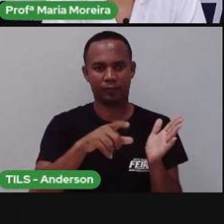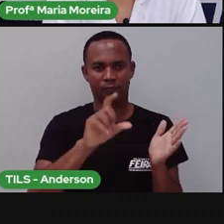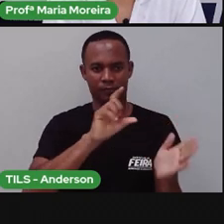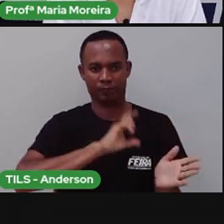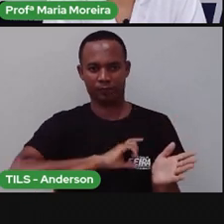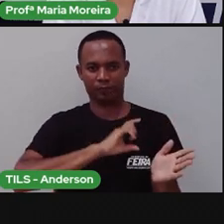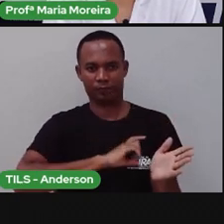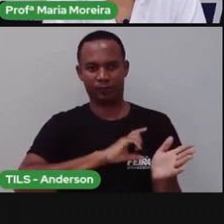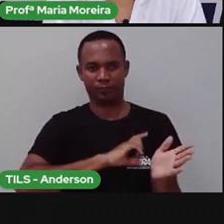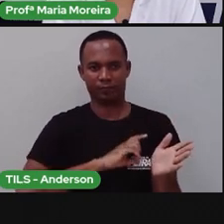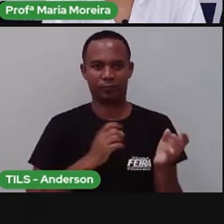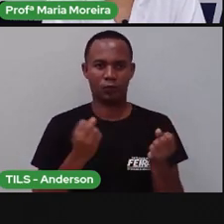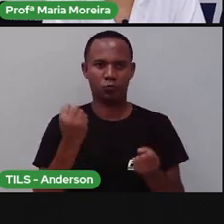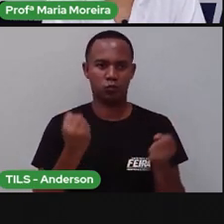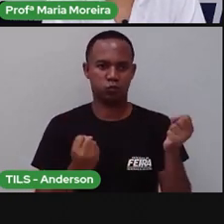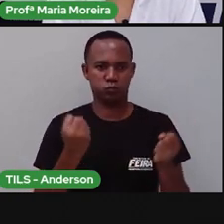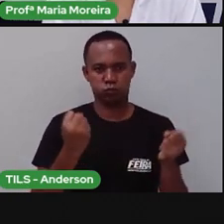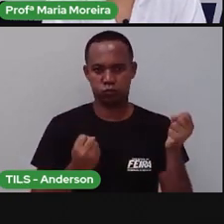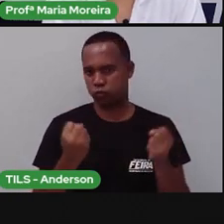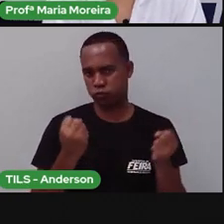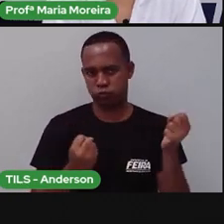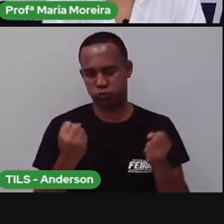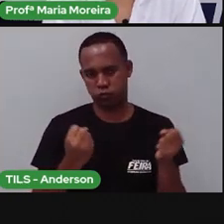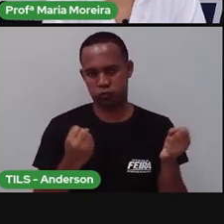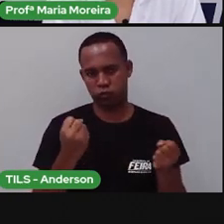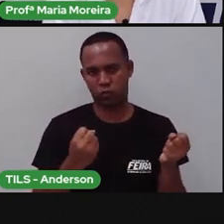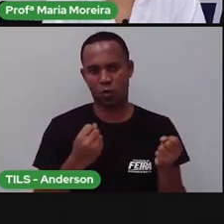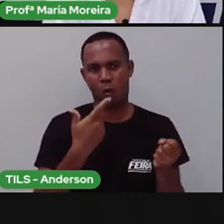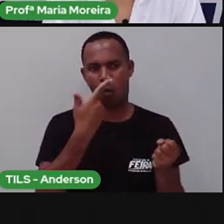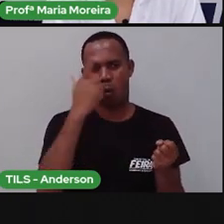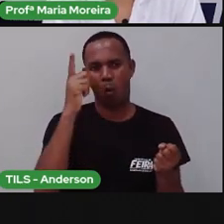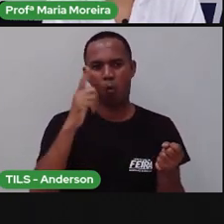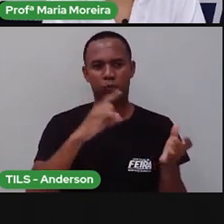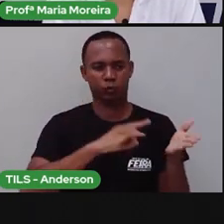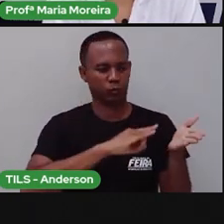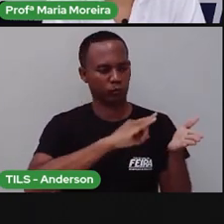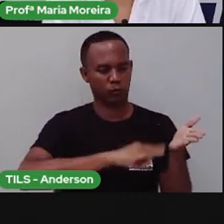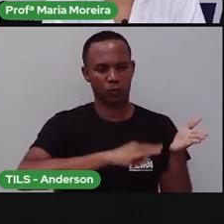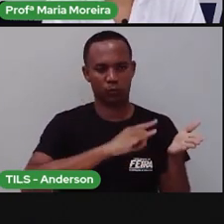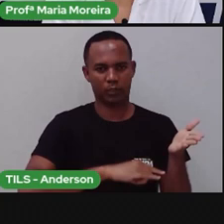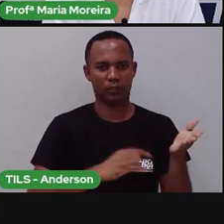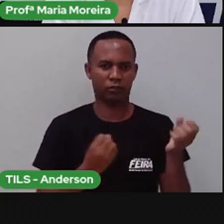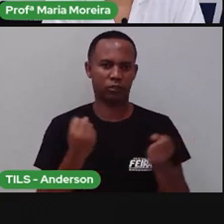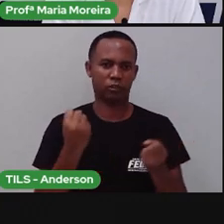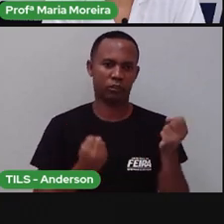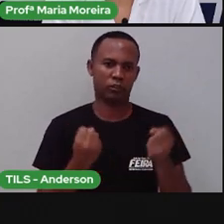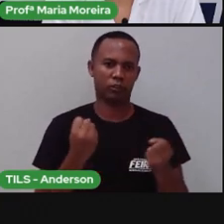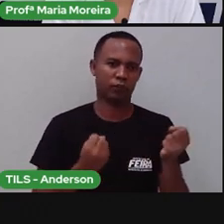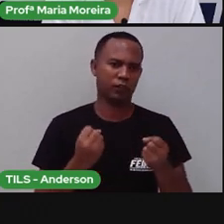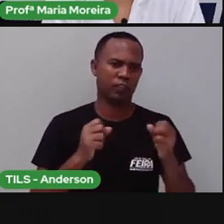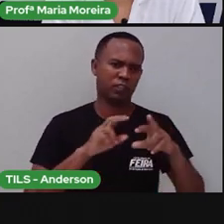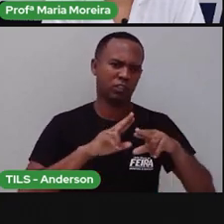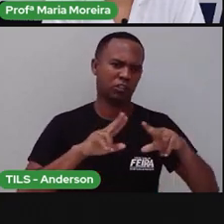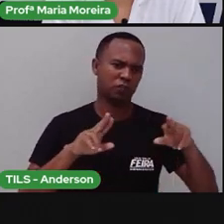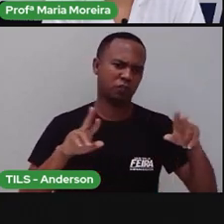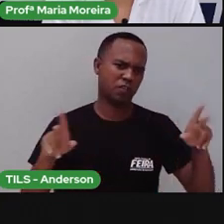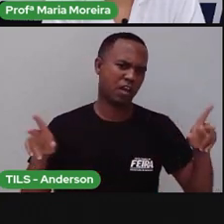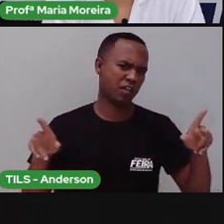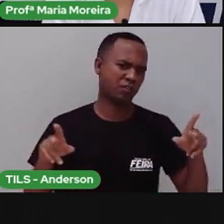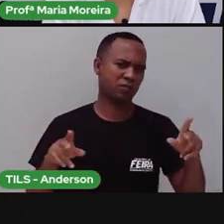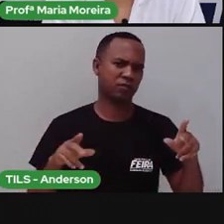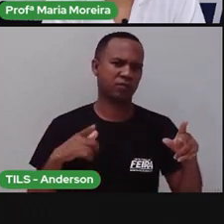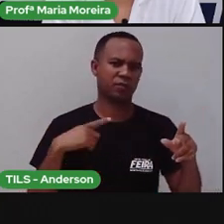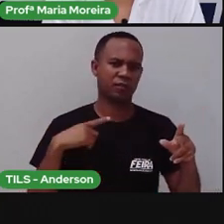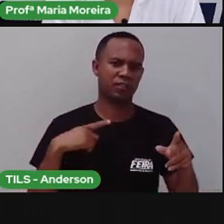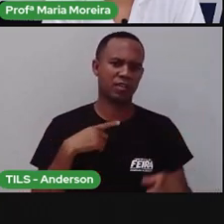Carteira de habilitação, tá? Que é um outro documento para você poder dirigir, e aí existem várias categorias, é só